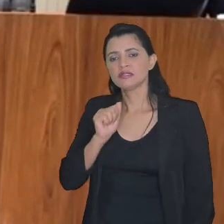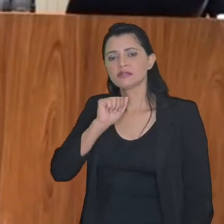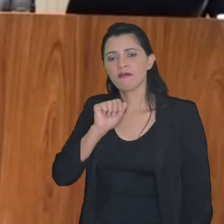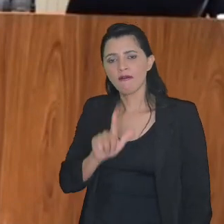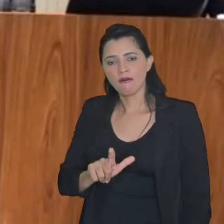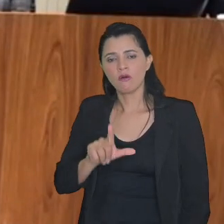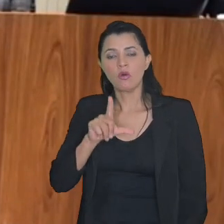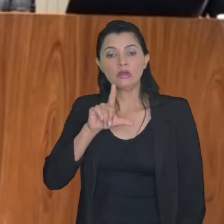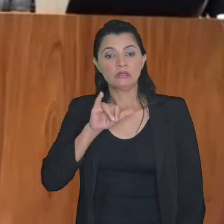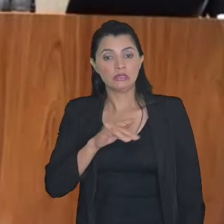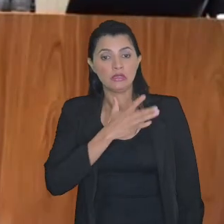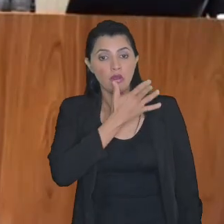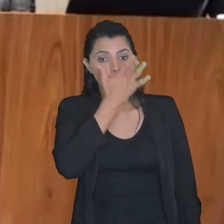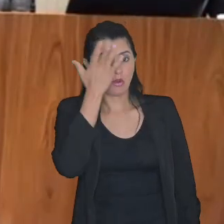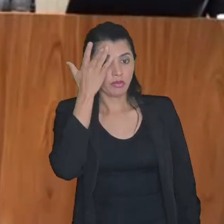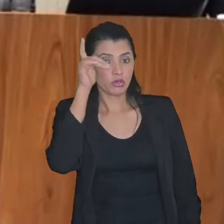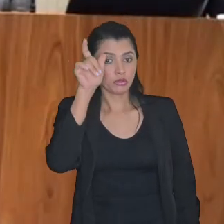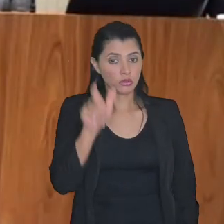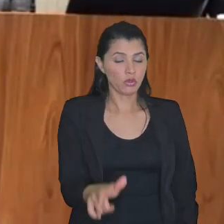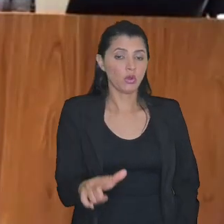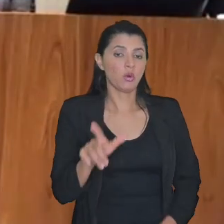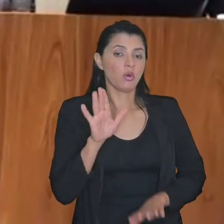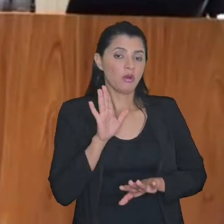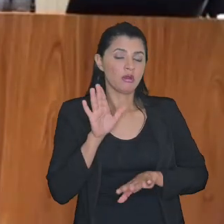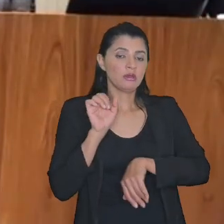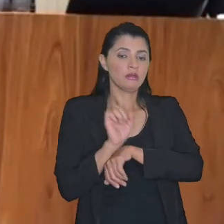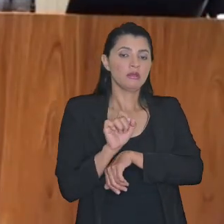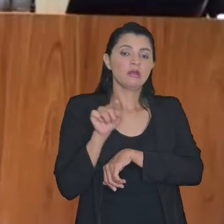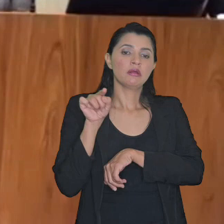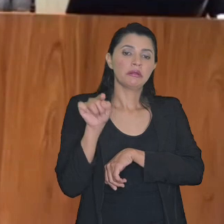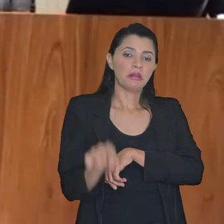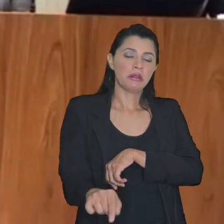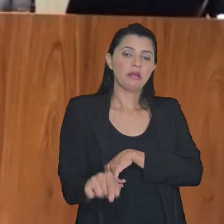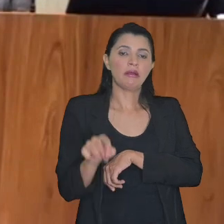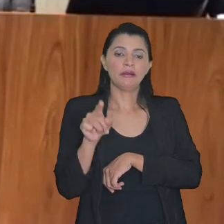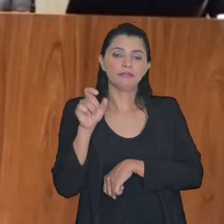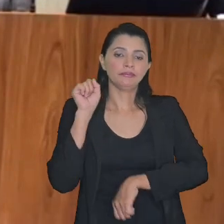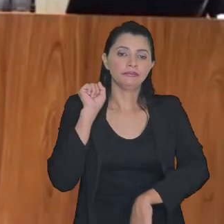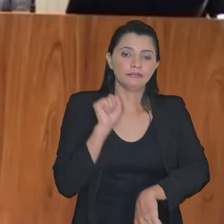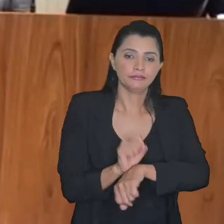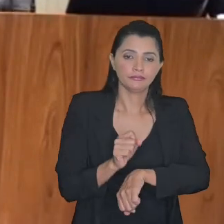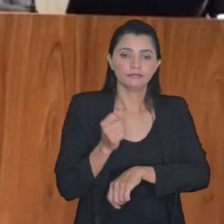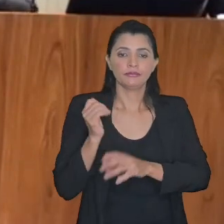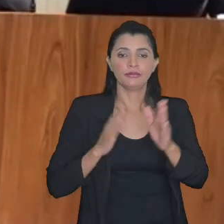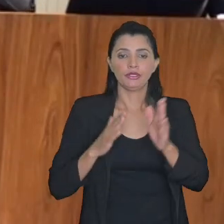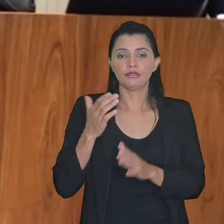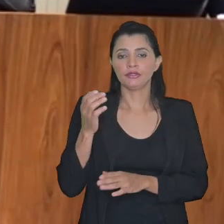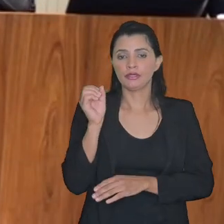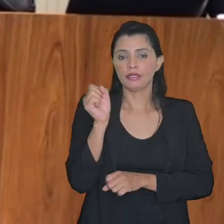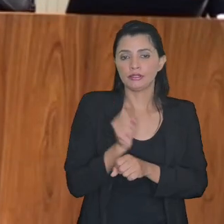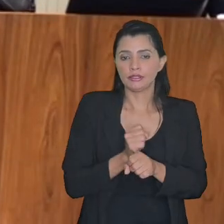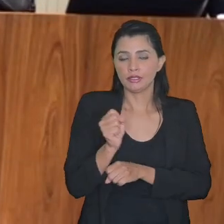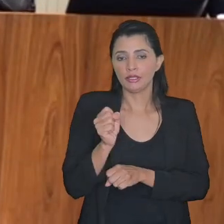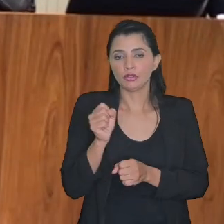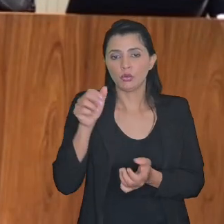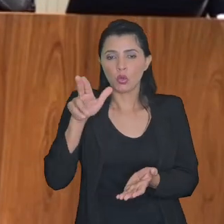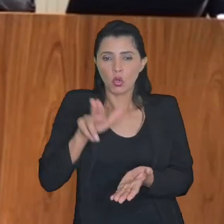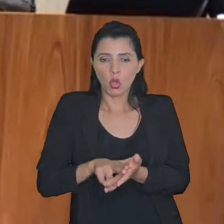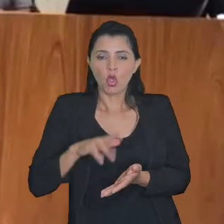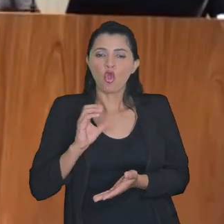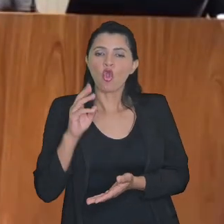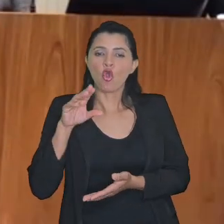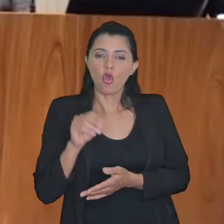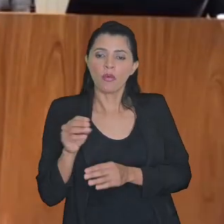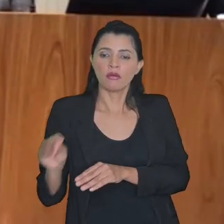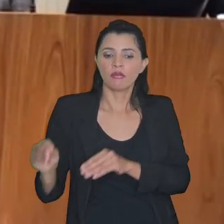alguém tivesse ficado numa espécie de coma durante dez anos e fosse colocado agora